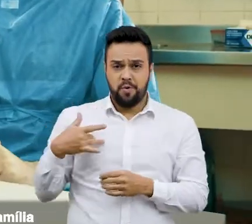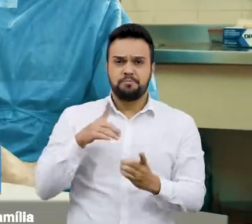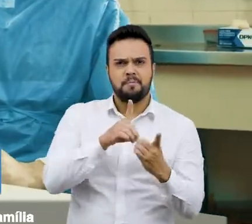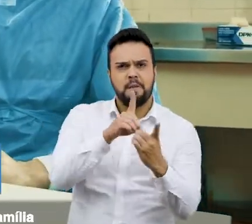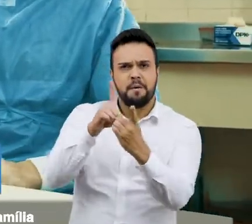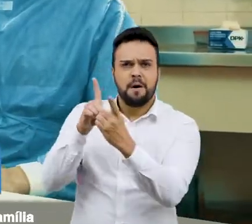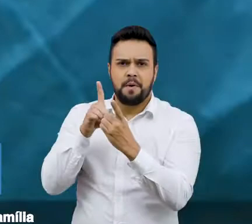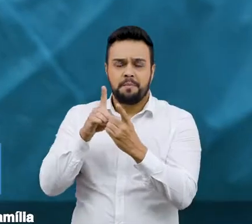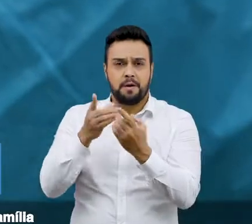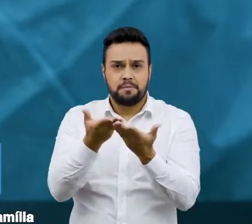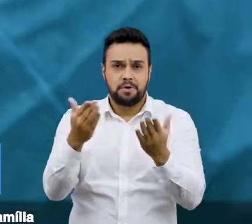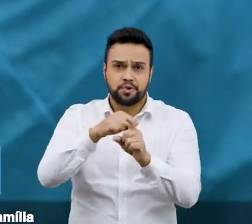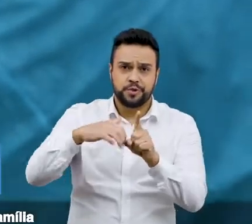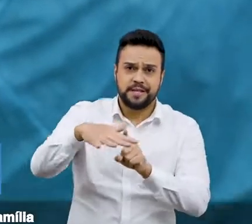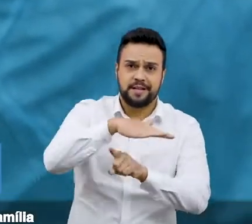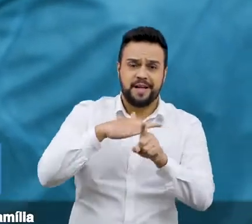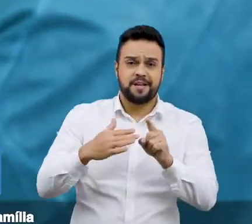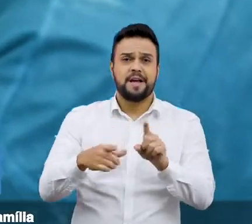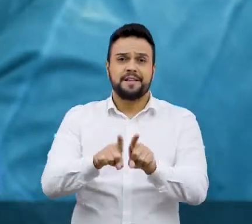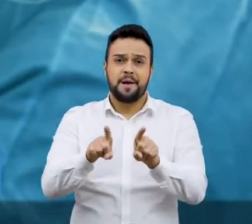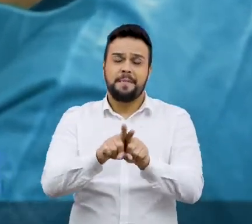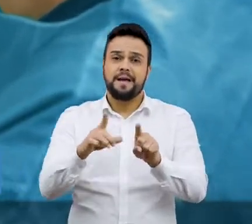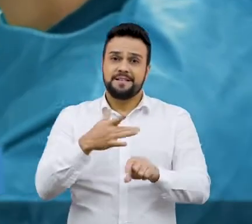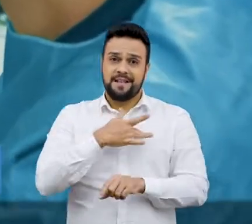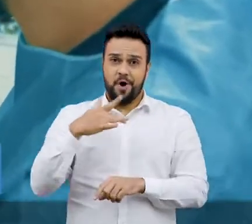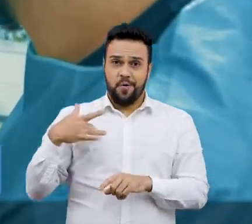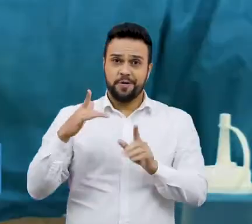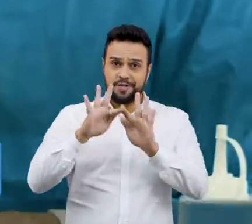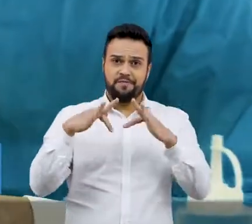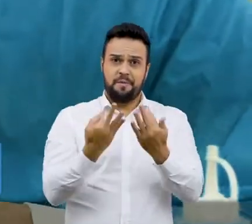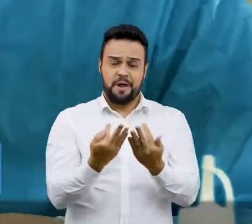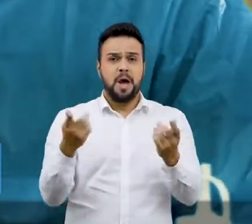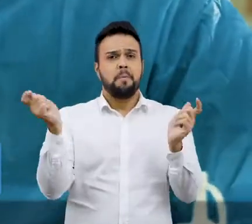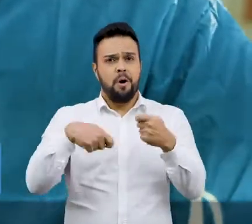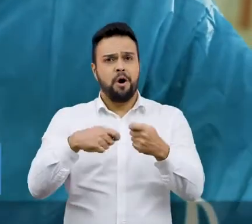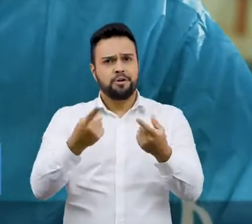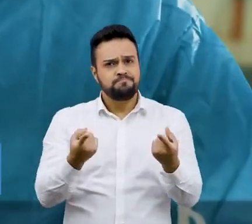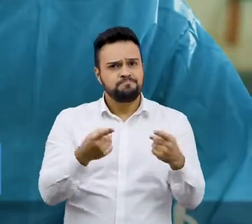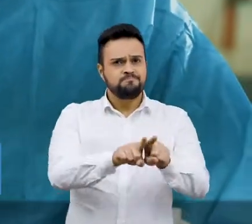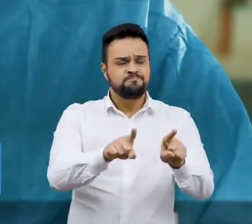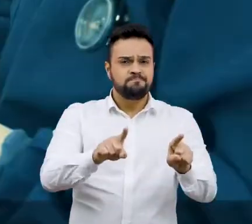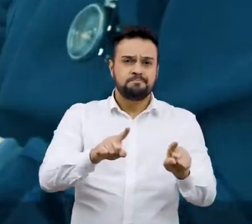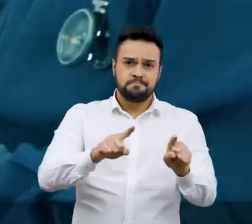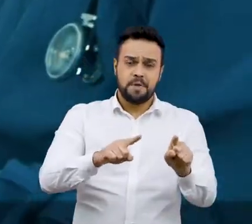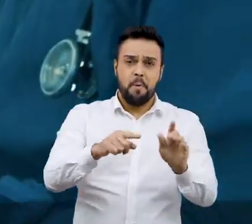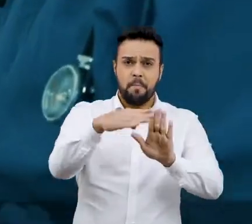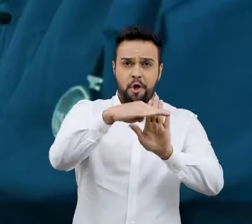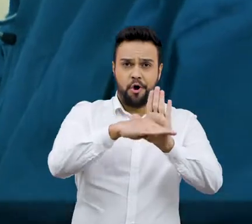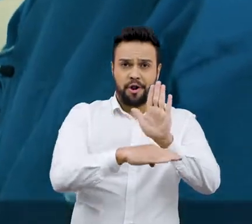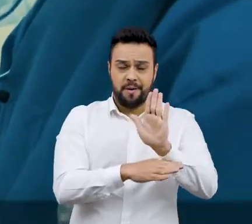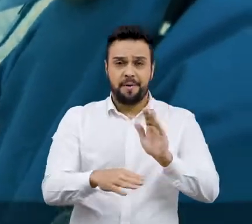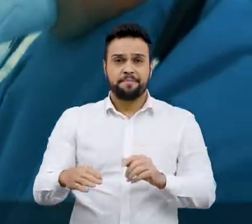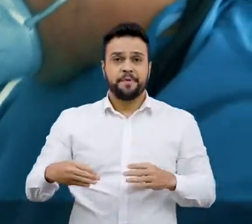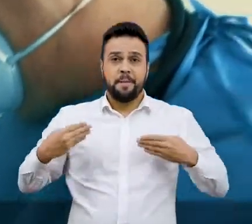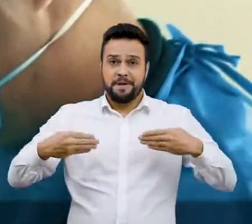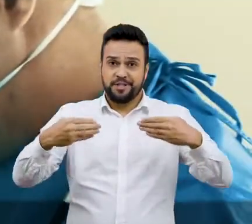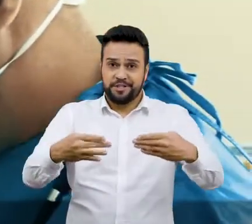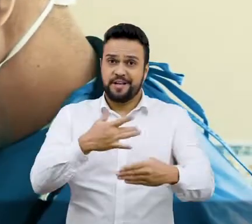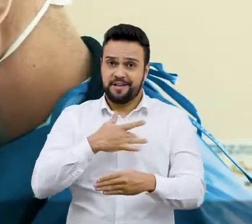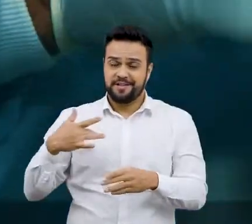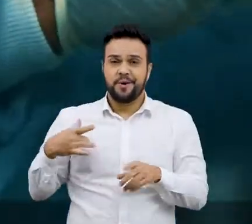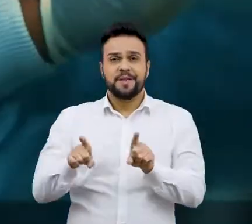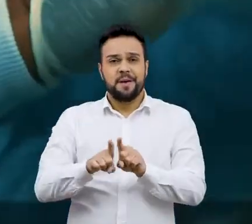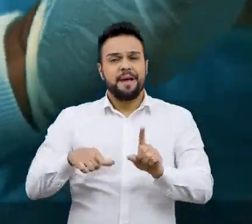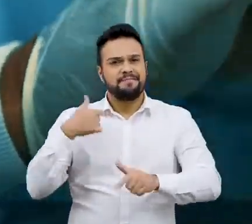as unidades que contam com a equipe de saúde da família também poderão aderir ao programa. O Ministério da Saúde também